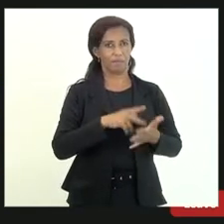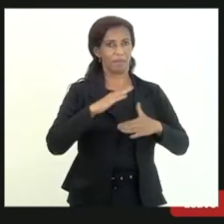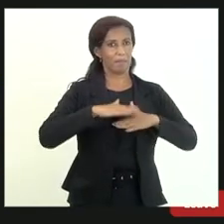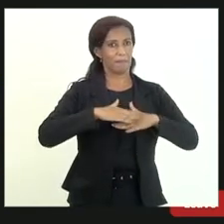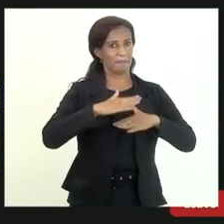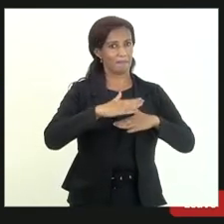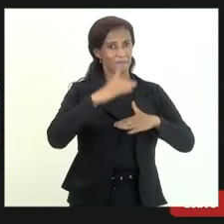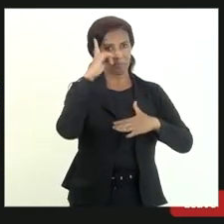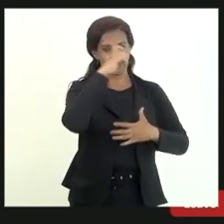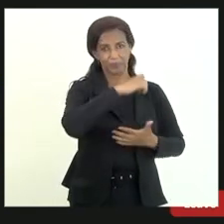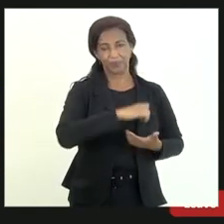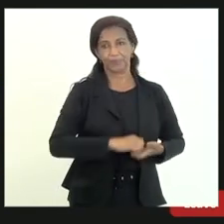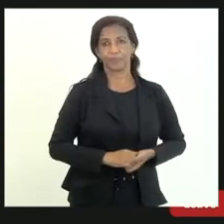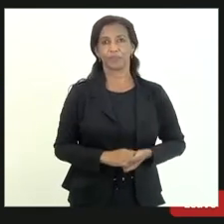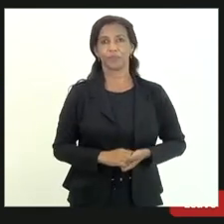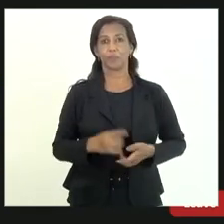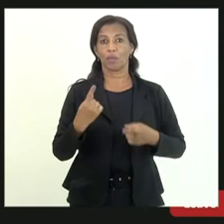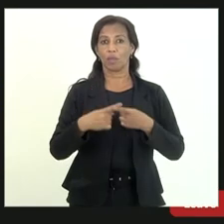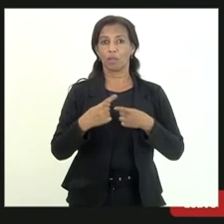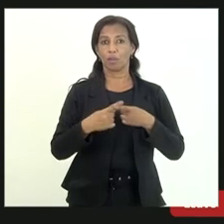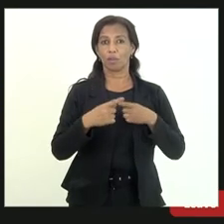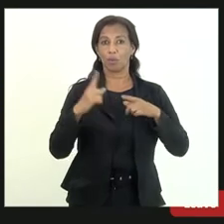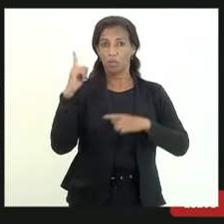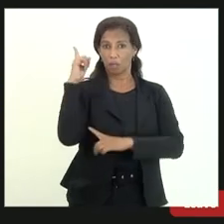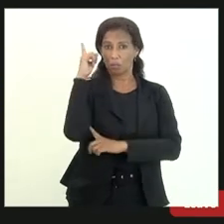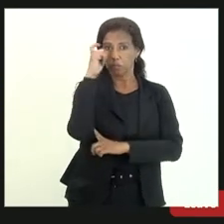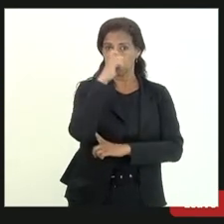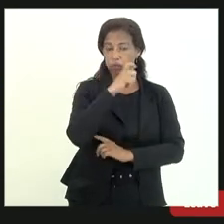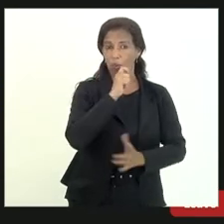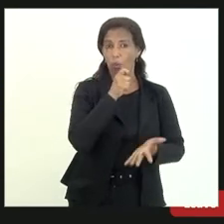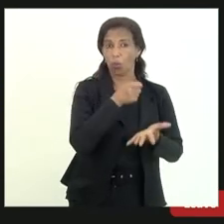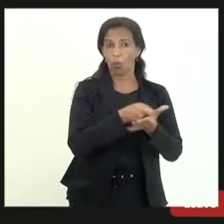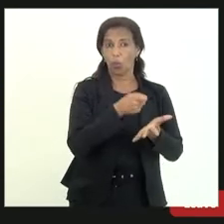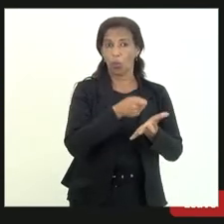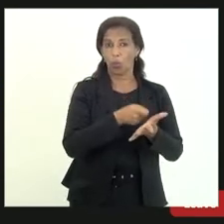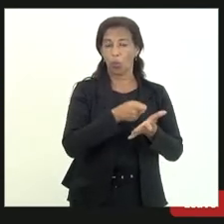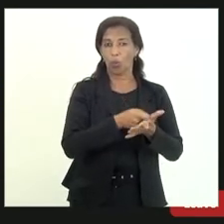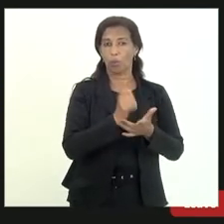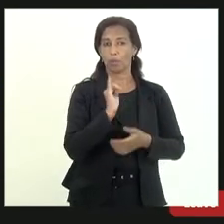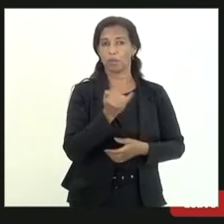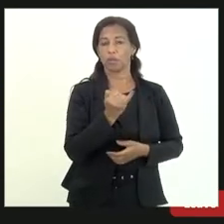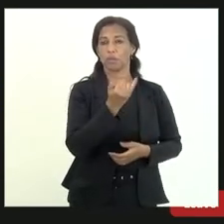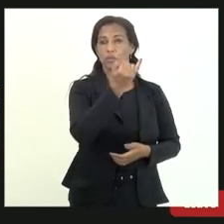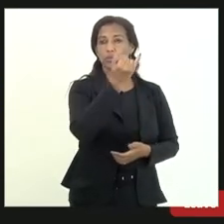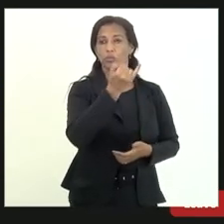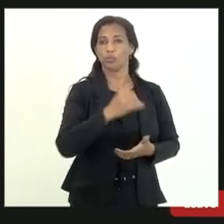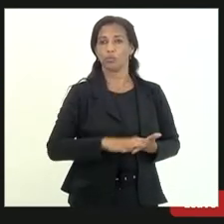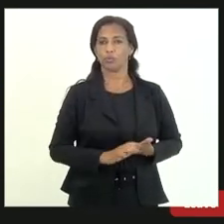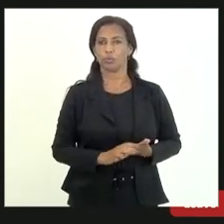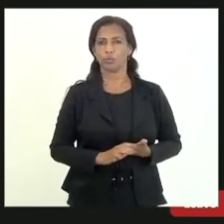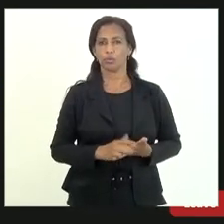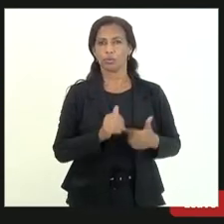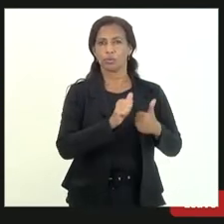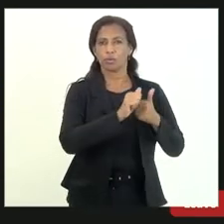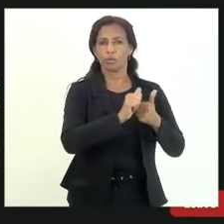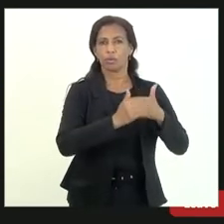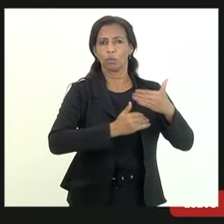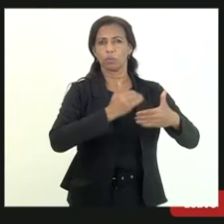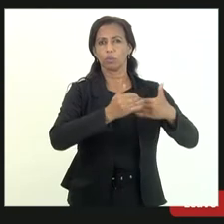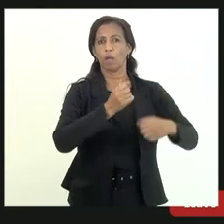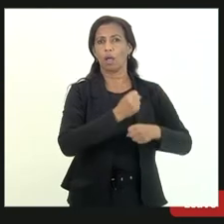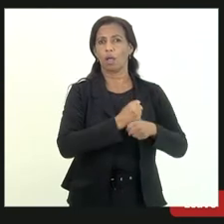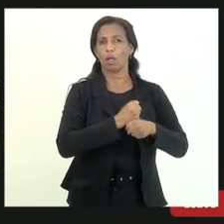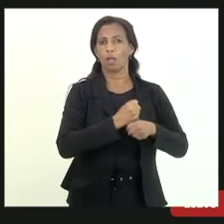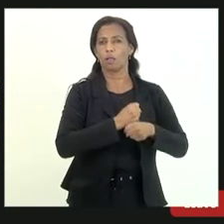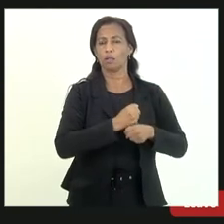fictício porque dificulta a cobrança esses juros que vão seguindo ao longo dos anos